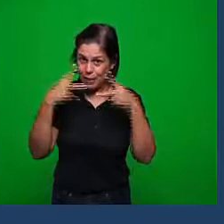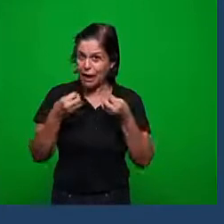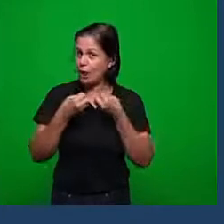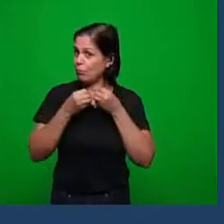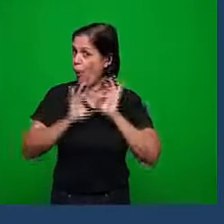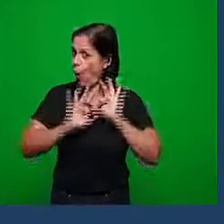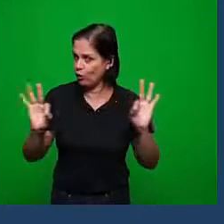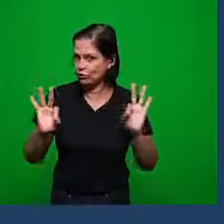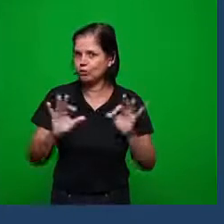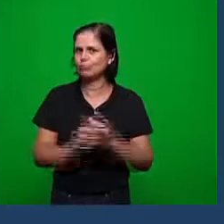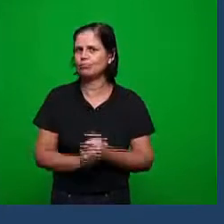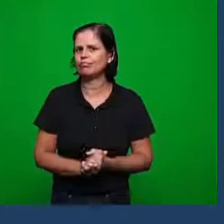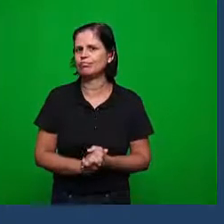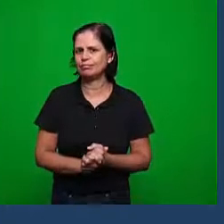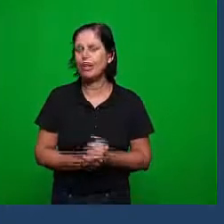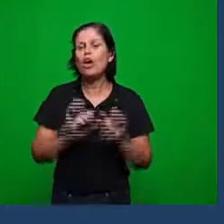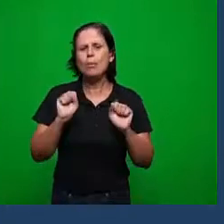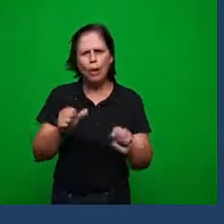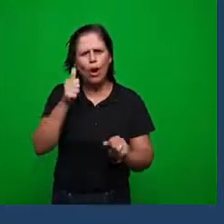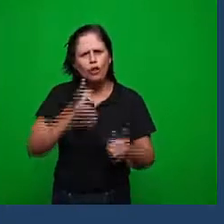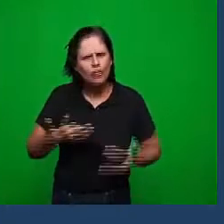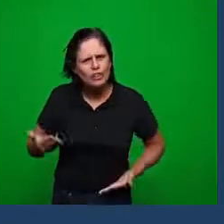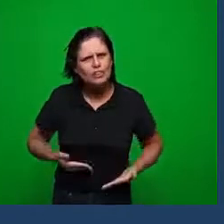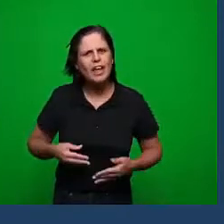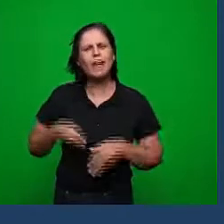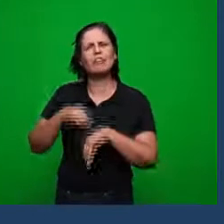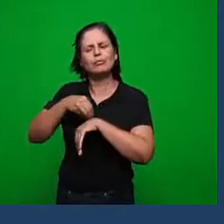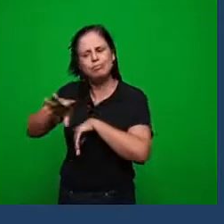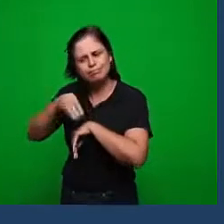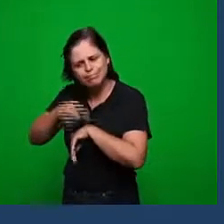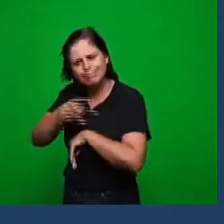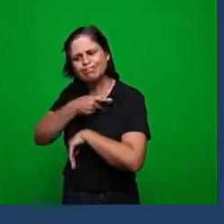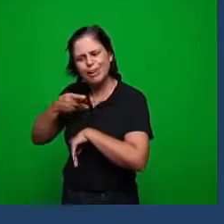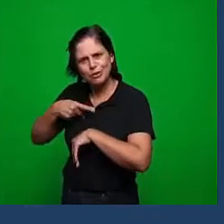revelação e elas podem passar para o pastor que precisar